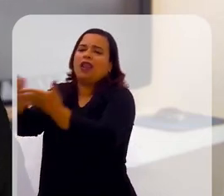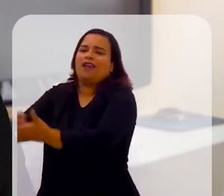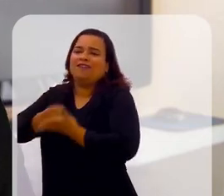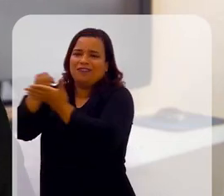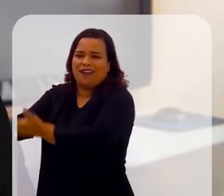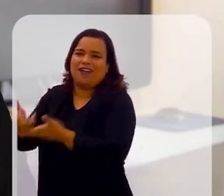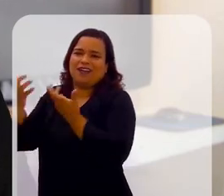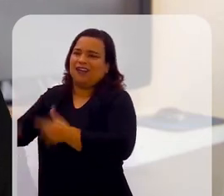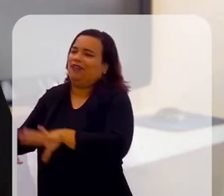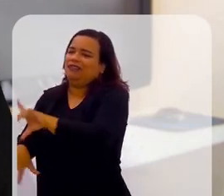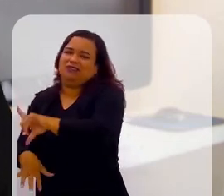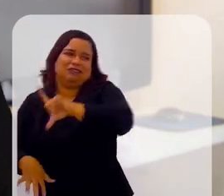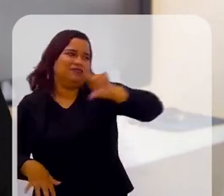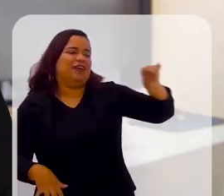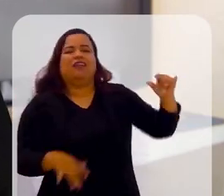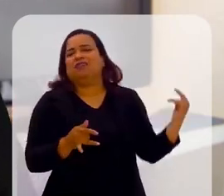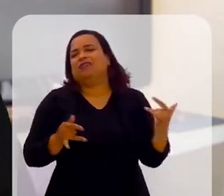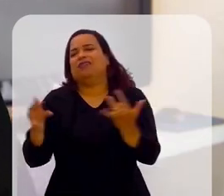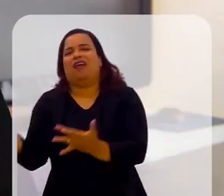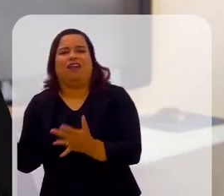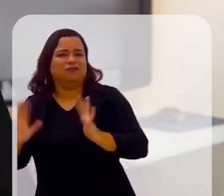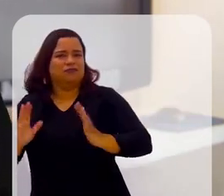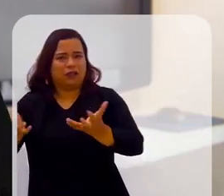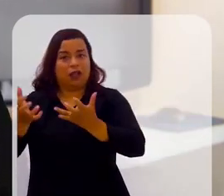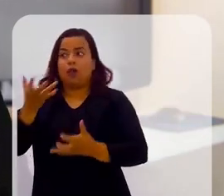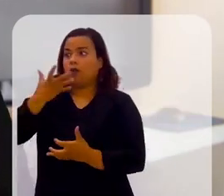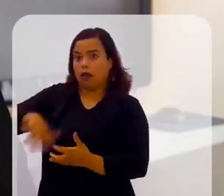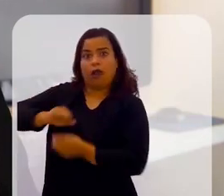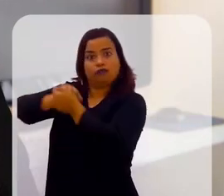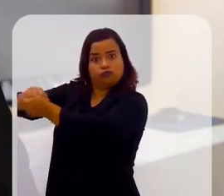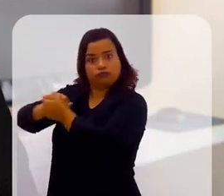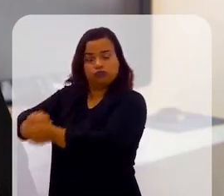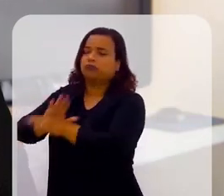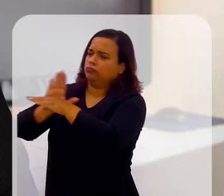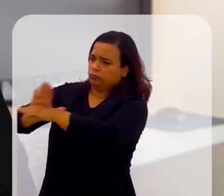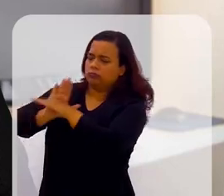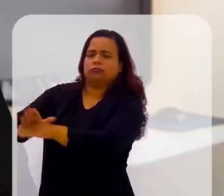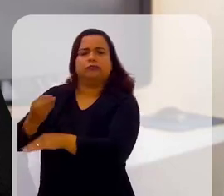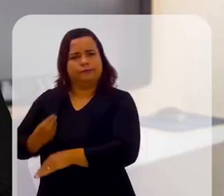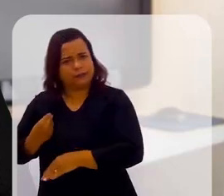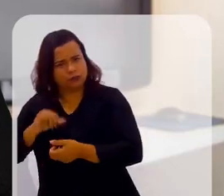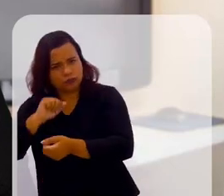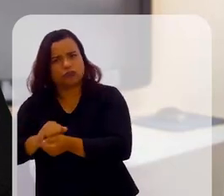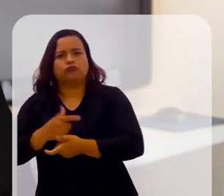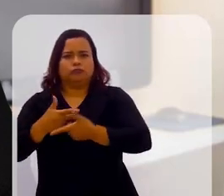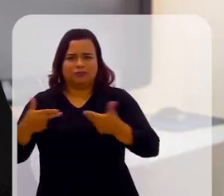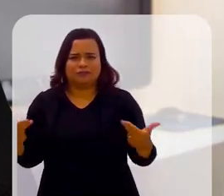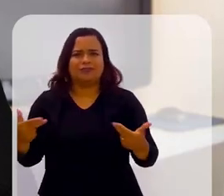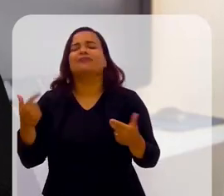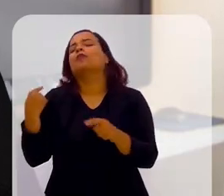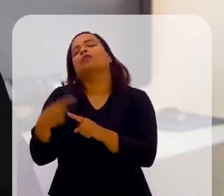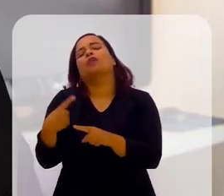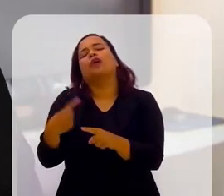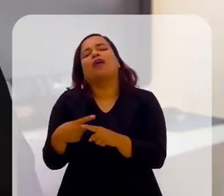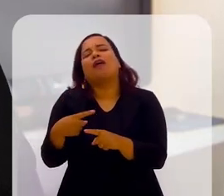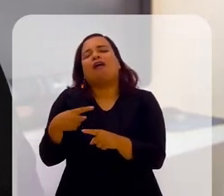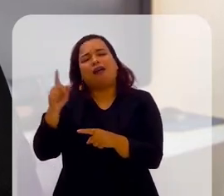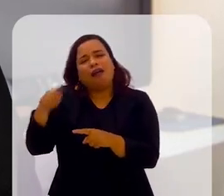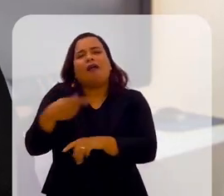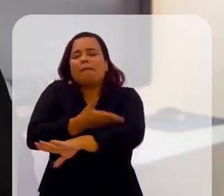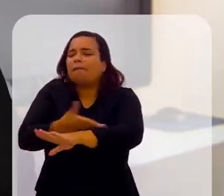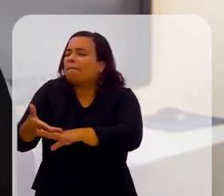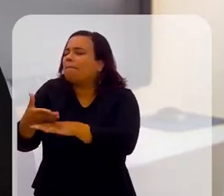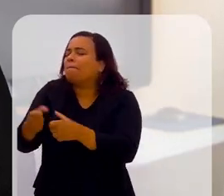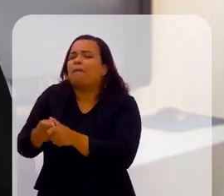coisas que eu aprendi e estar lá com as crianças que vivem lá, enfim. Porque a tendência das